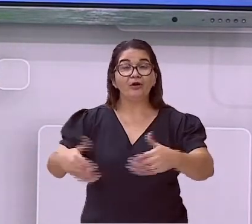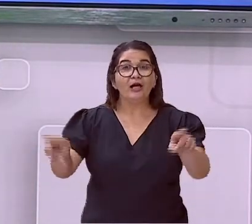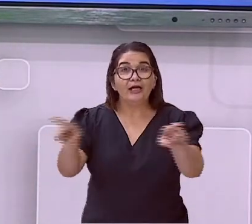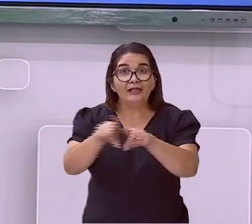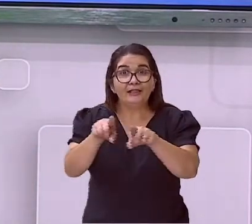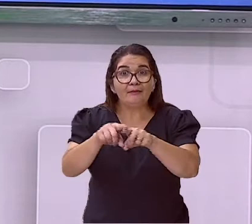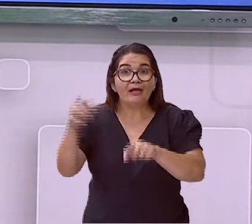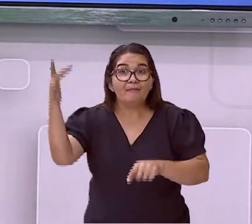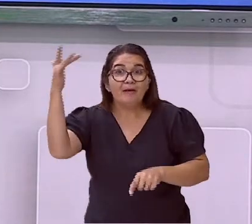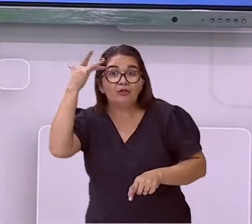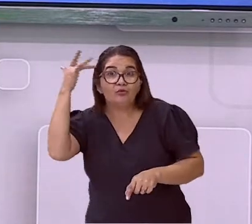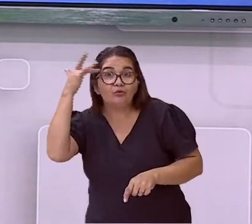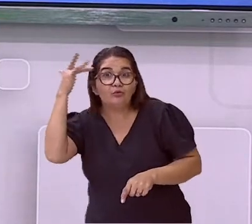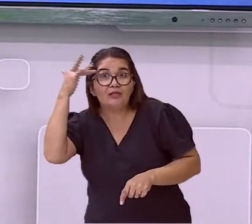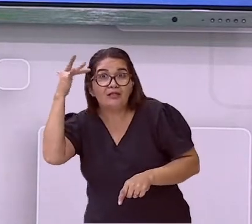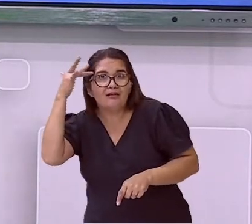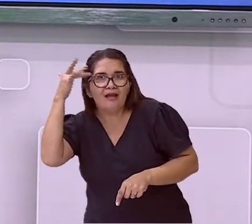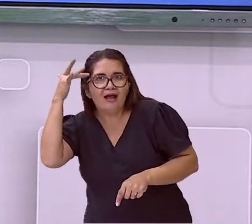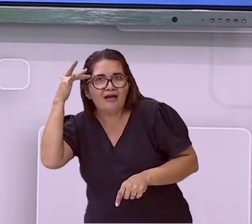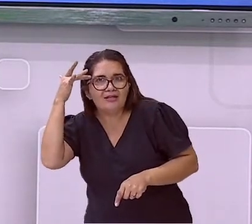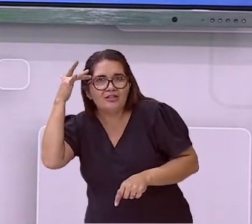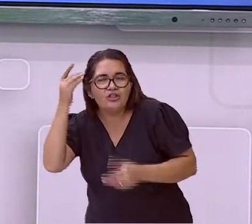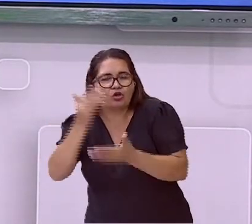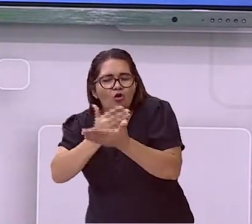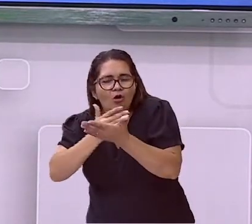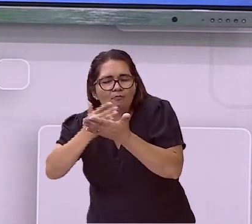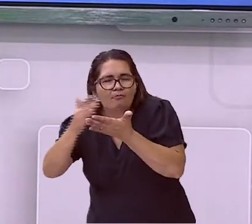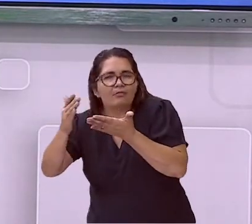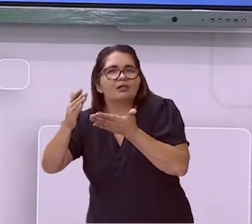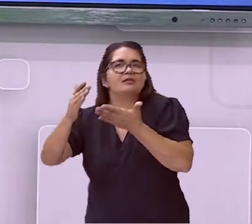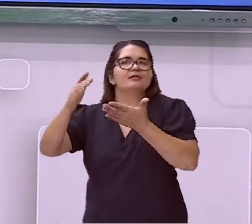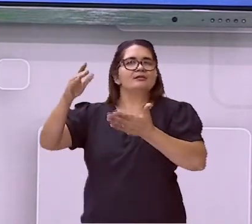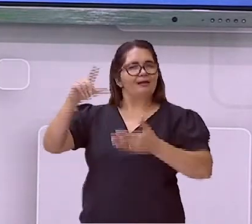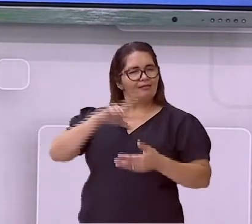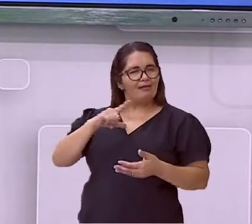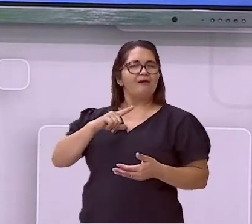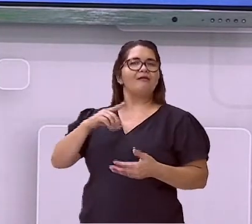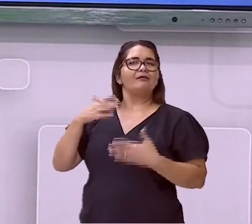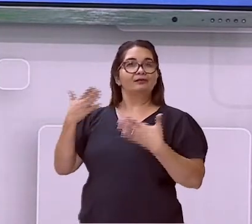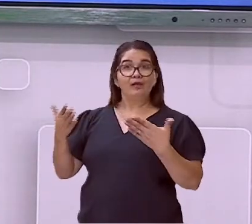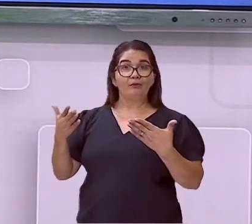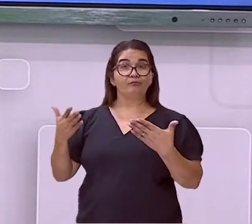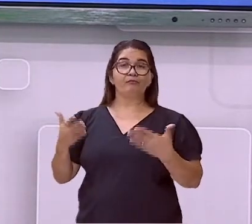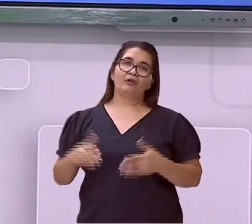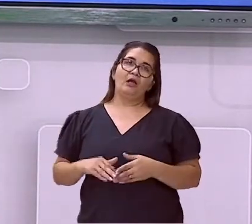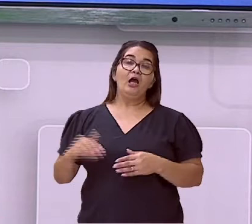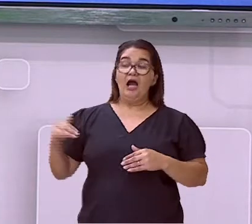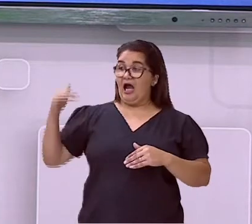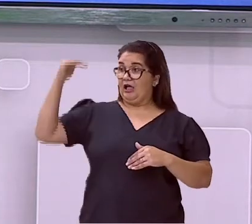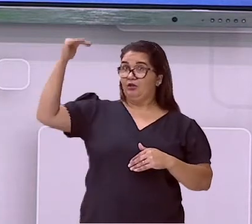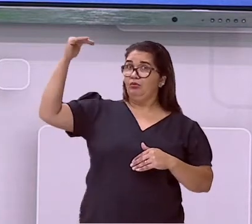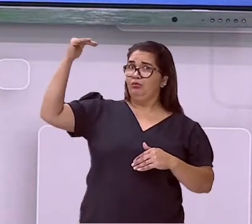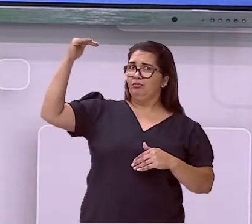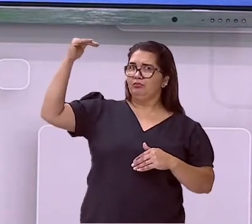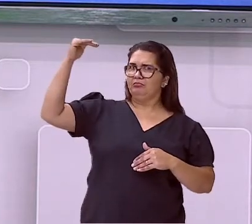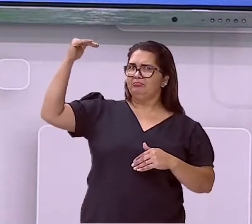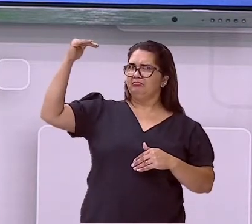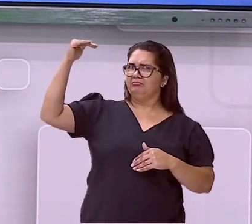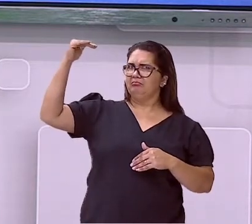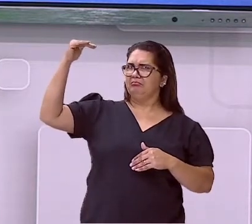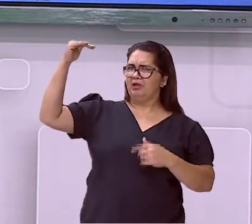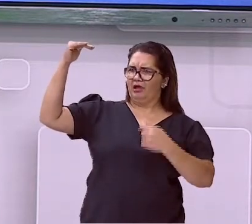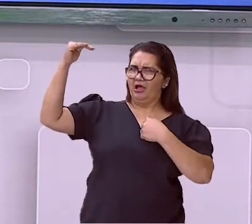fase. Lembra? E aí? Eu não sou mais adulto. Eu não sou adulto. Mas eu também não sou criança.